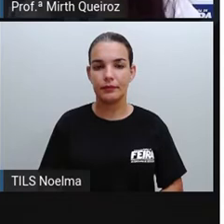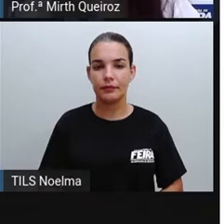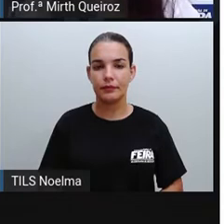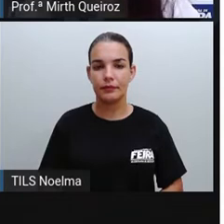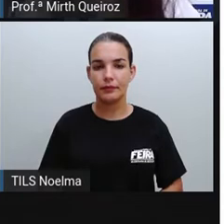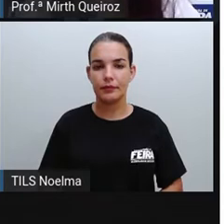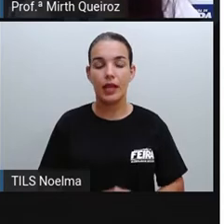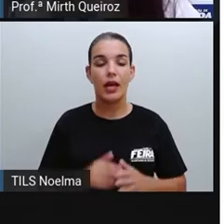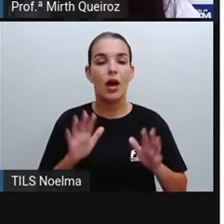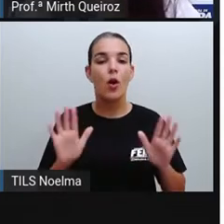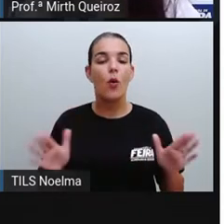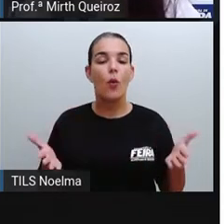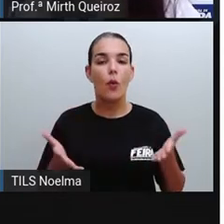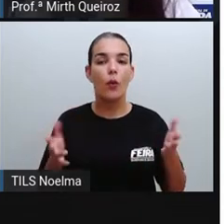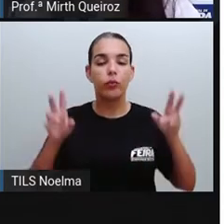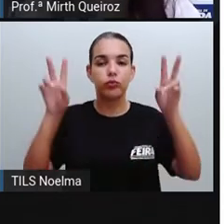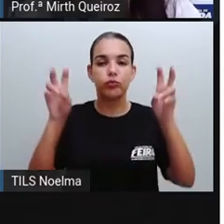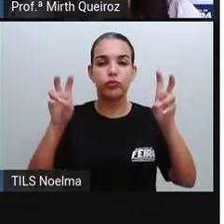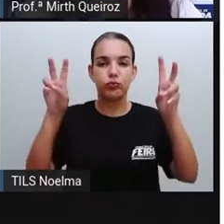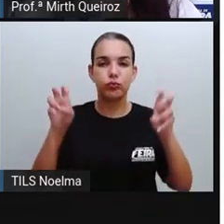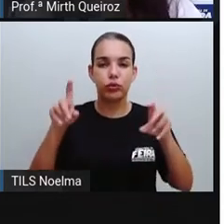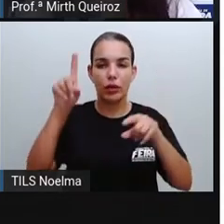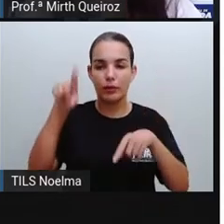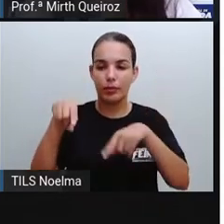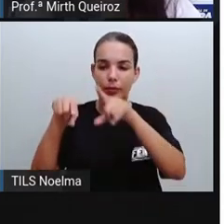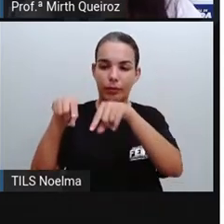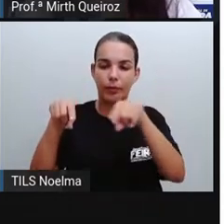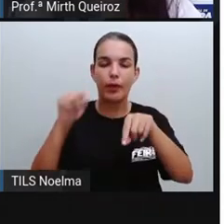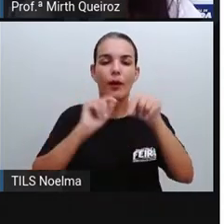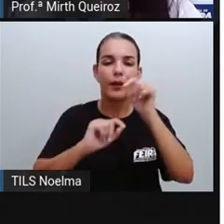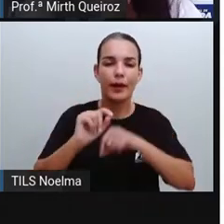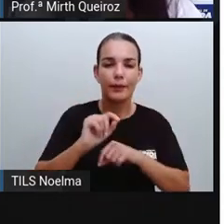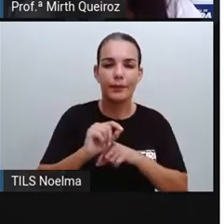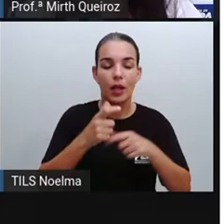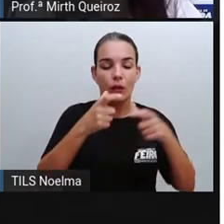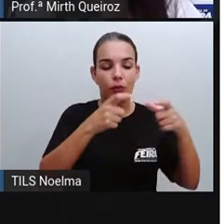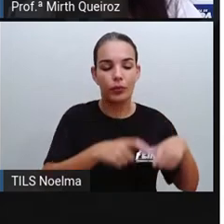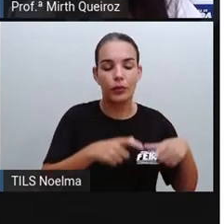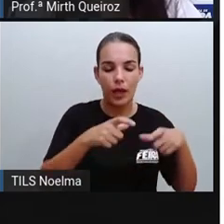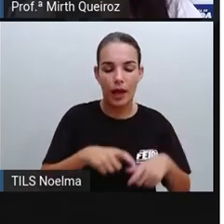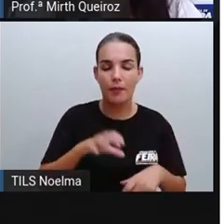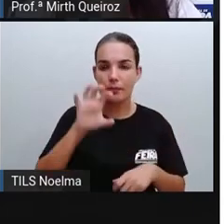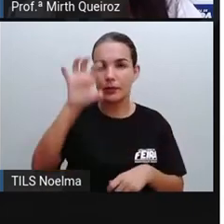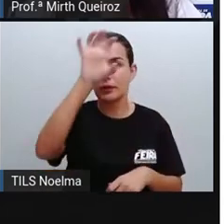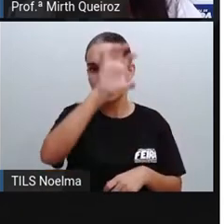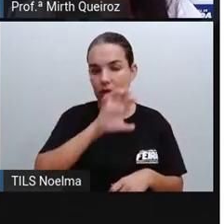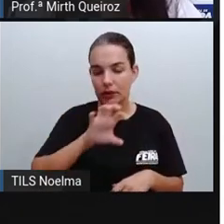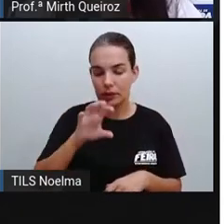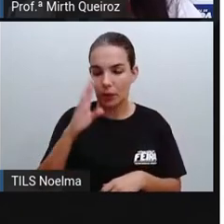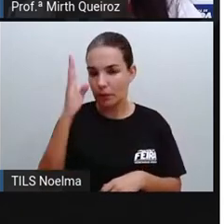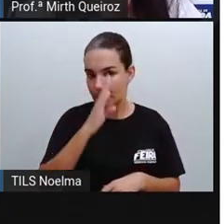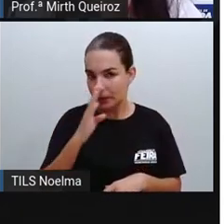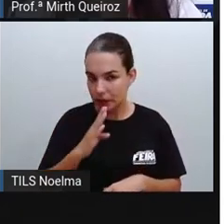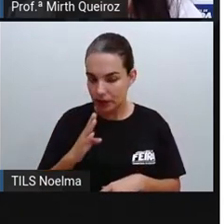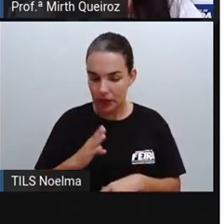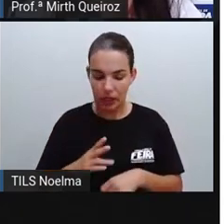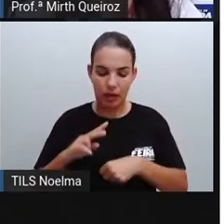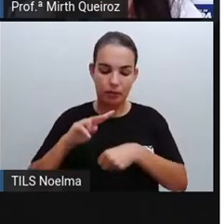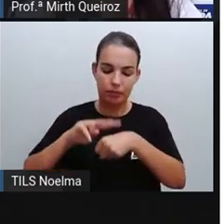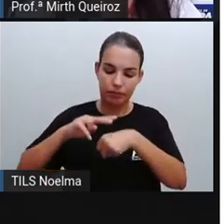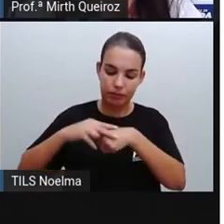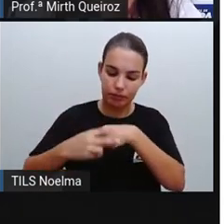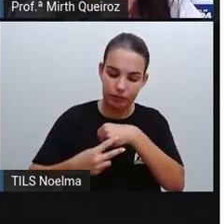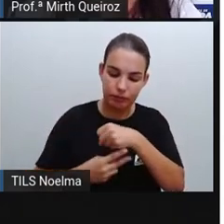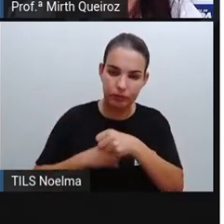assunto do gráfico, então? Os casos de dengue nas regiões brasileiras, né? E o título seria esse. E o